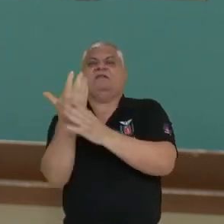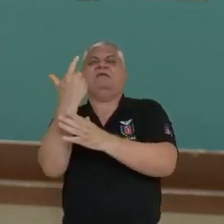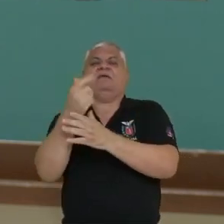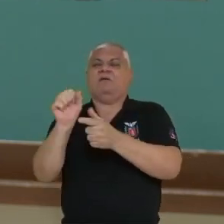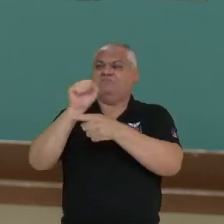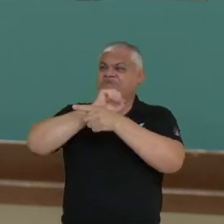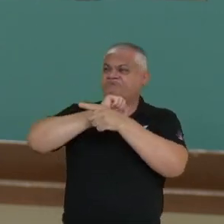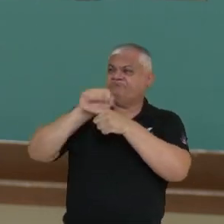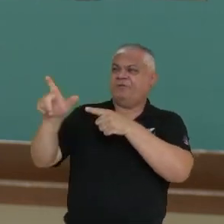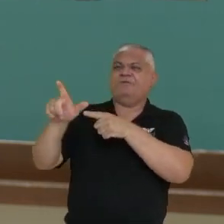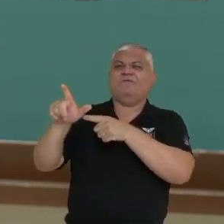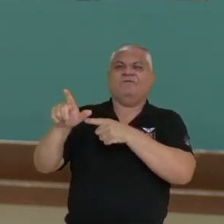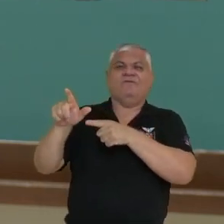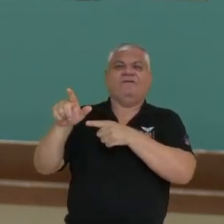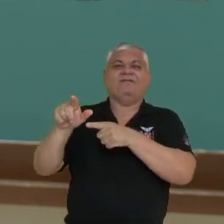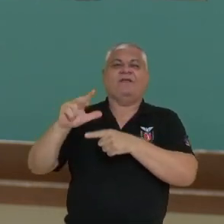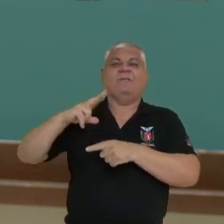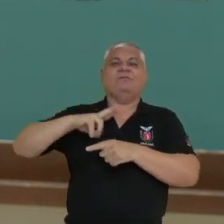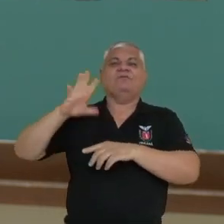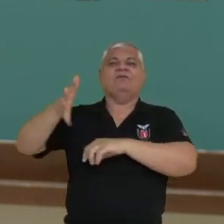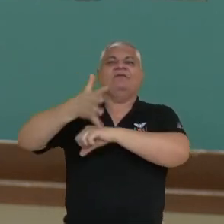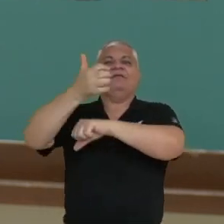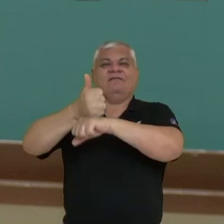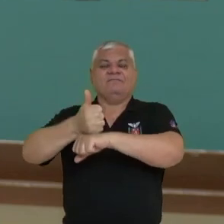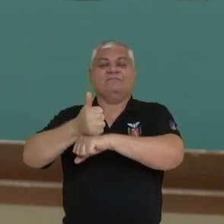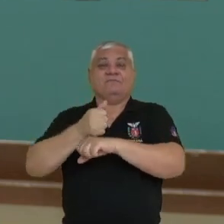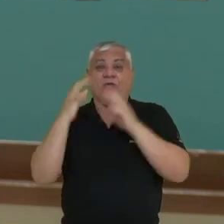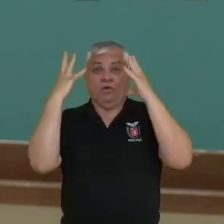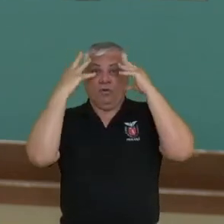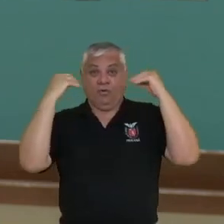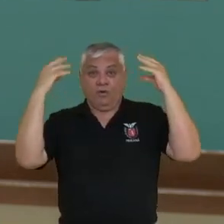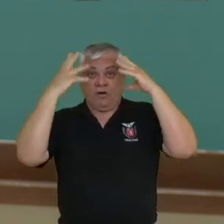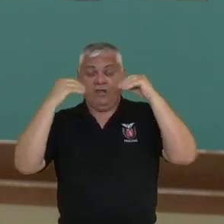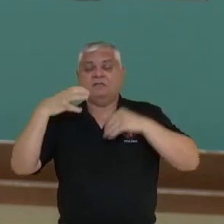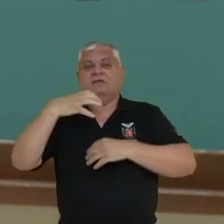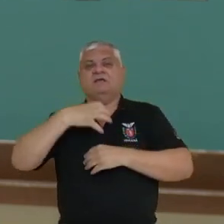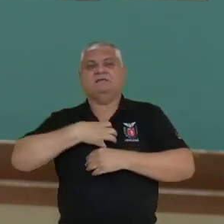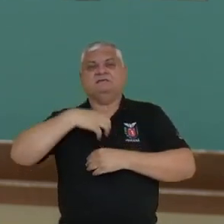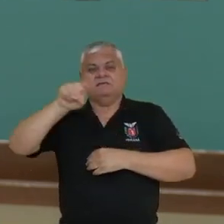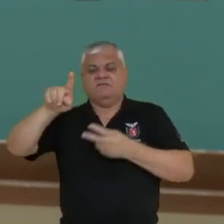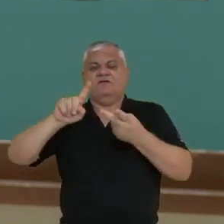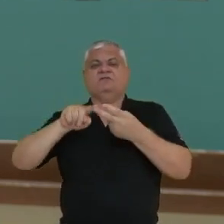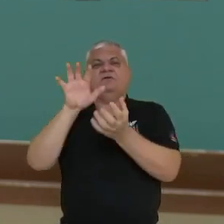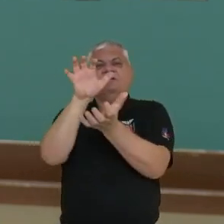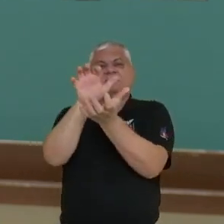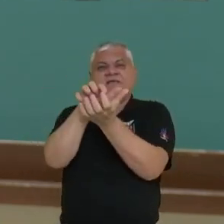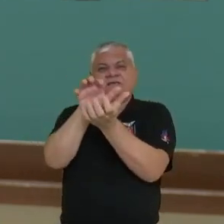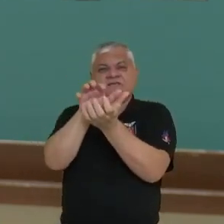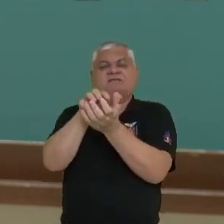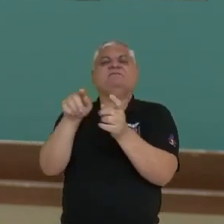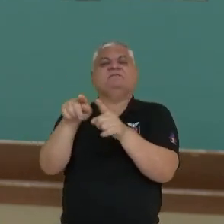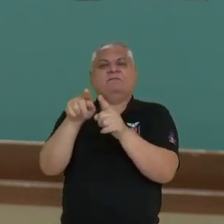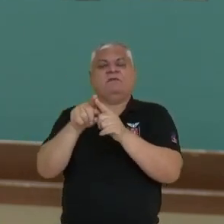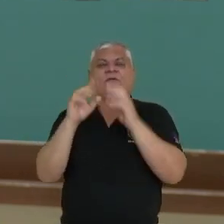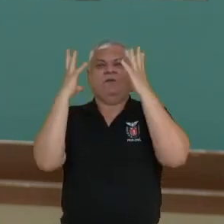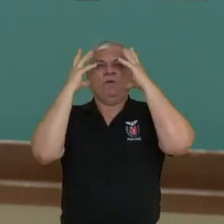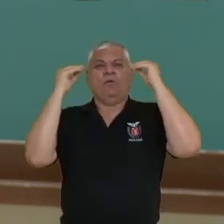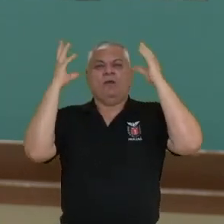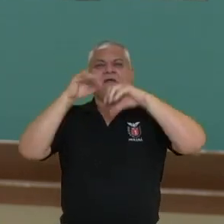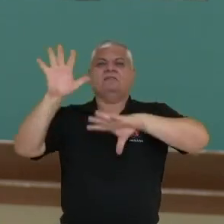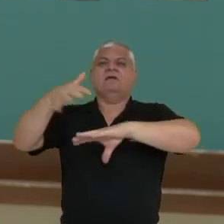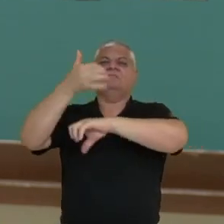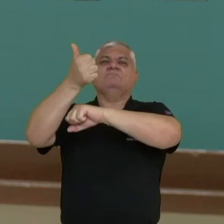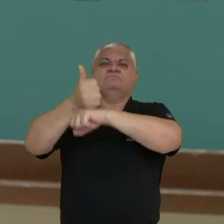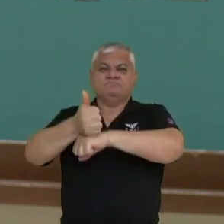expulsos pelos portugueses. E também os holandeses em Salvador, no Recife, também ocupam essas áreas, inclusive